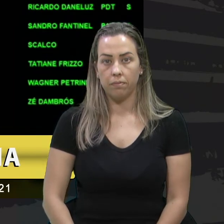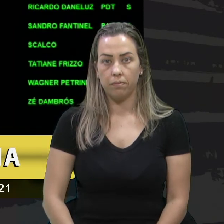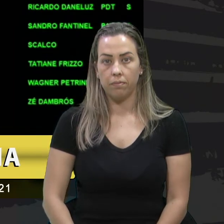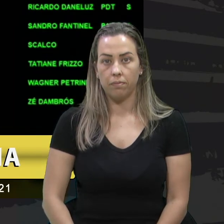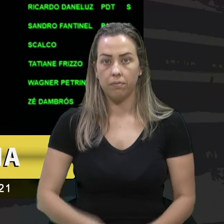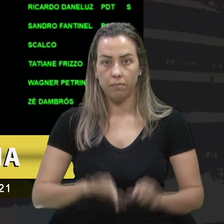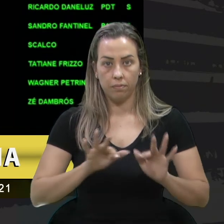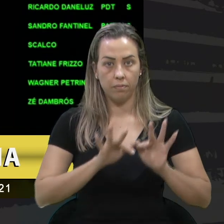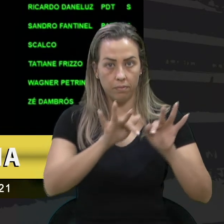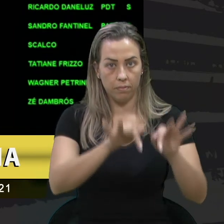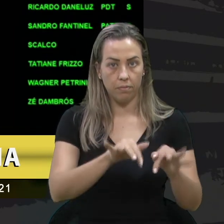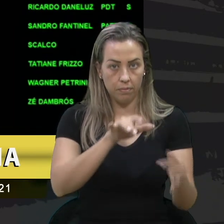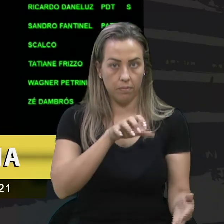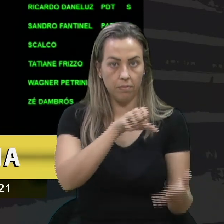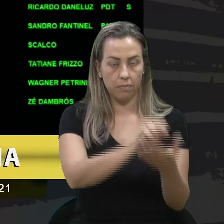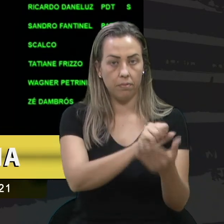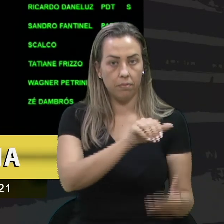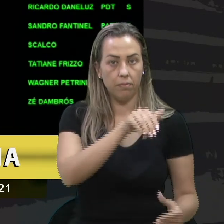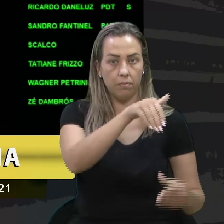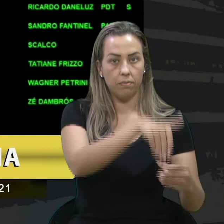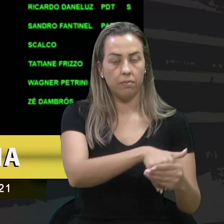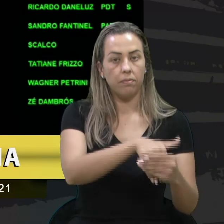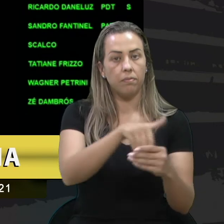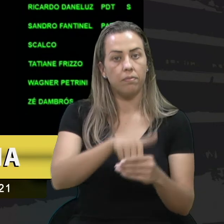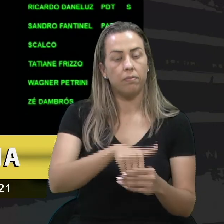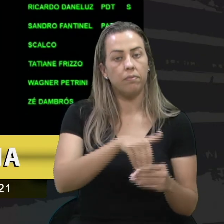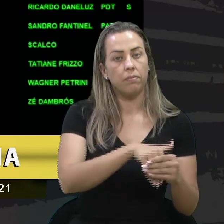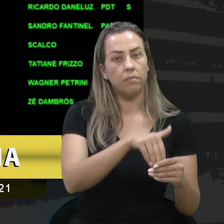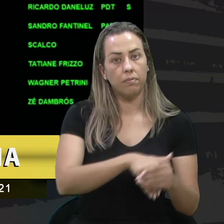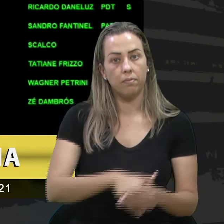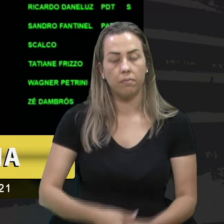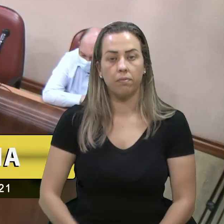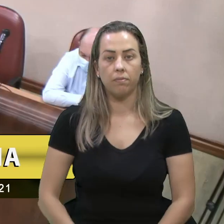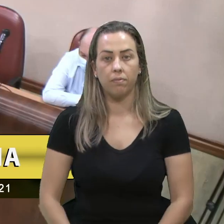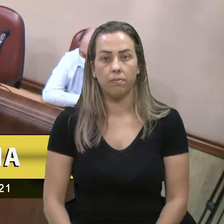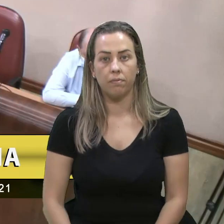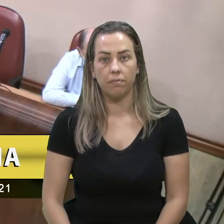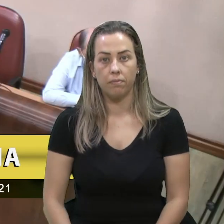encerrado o registro dos votos encerrada a votação